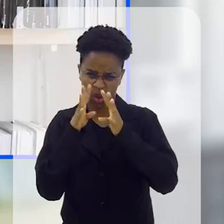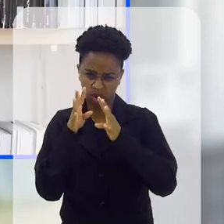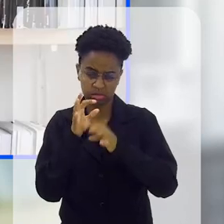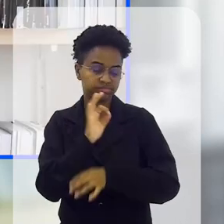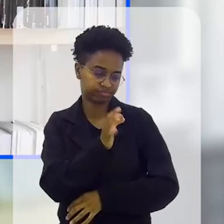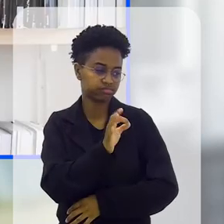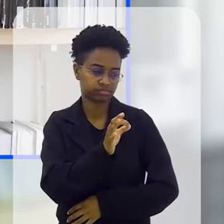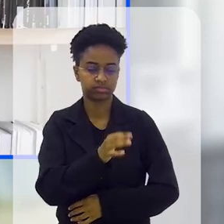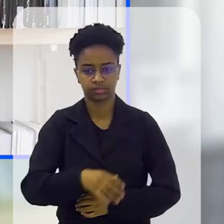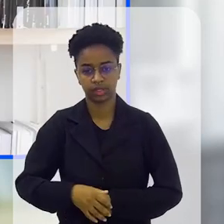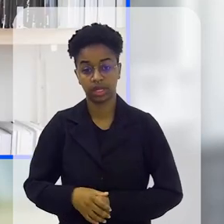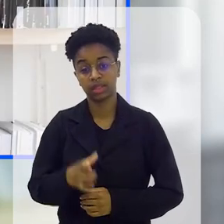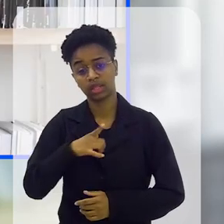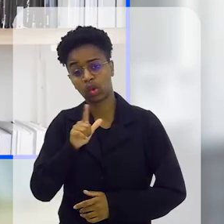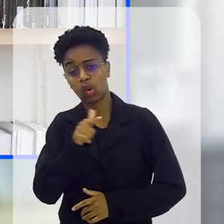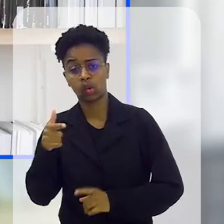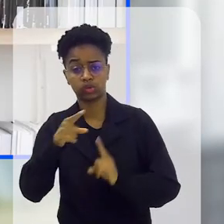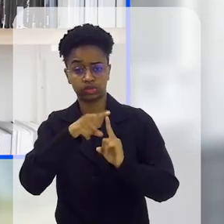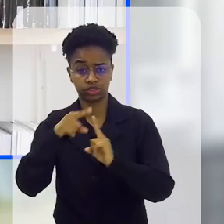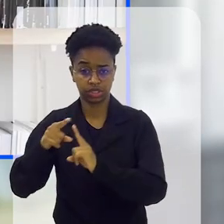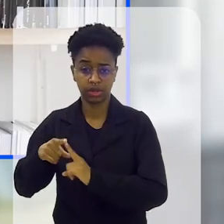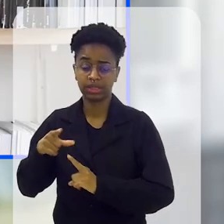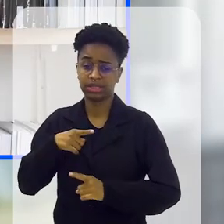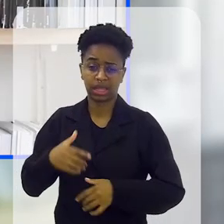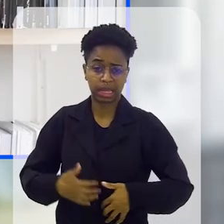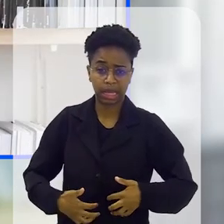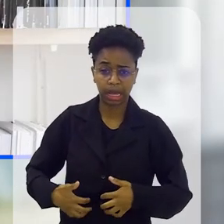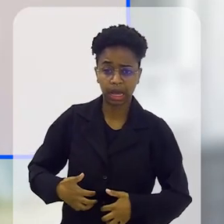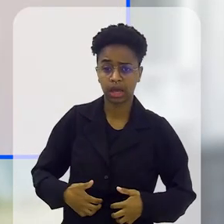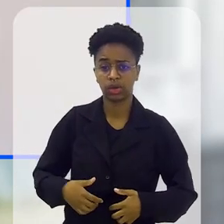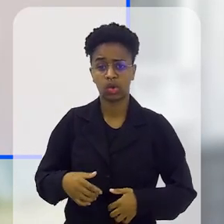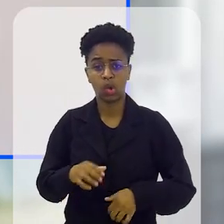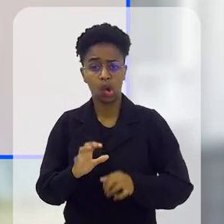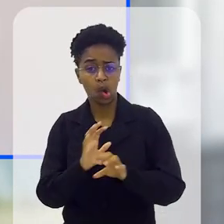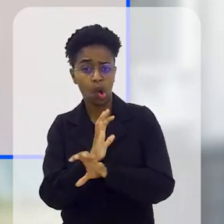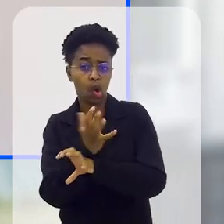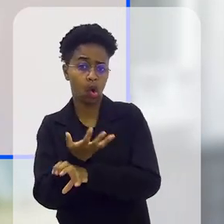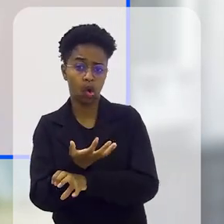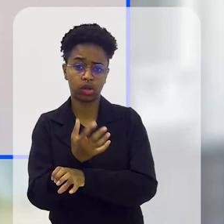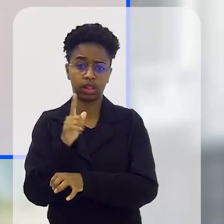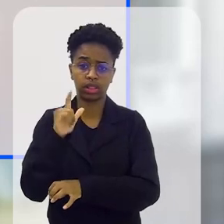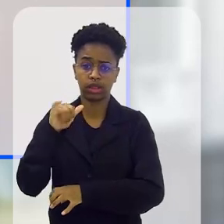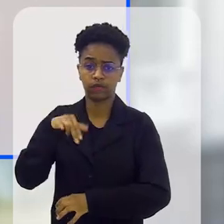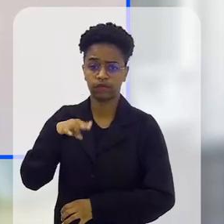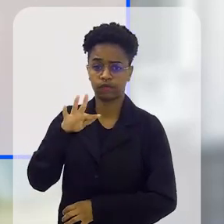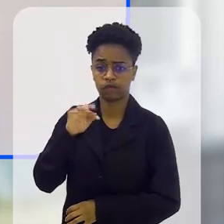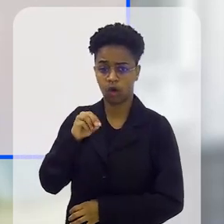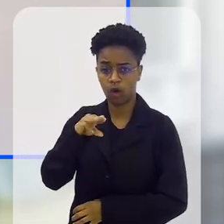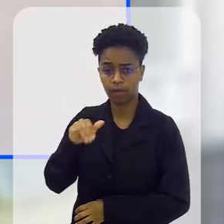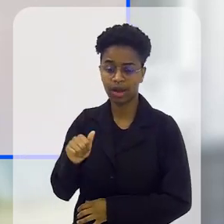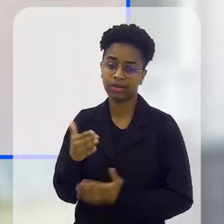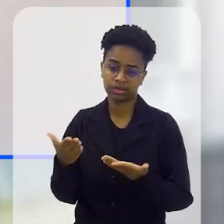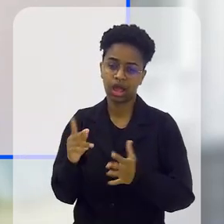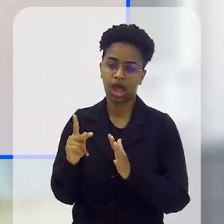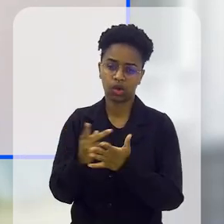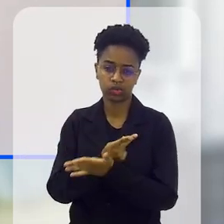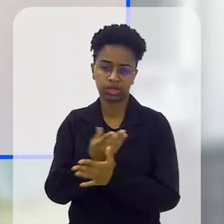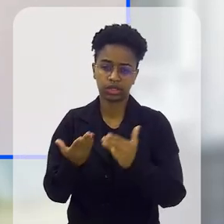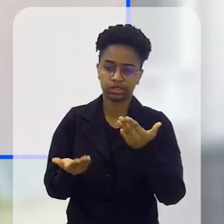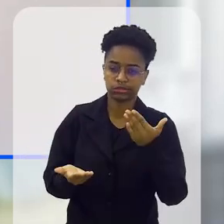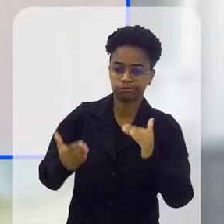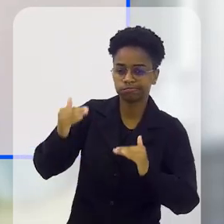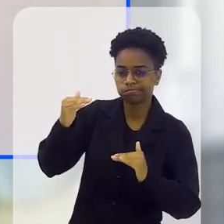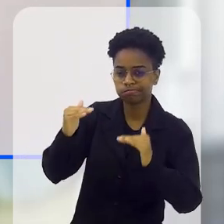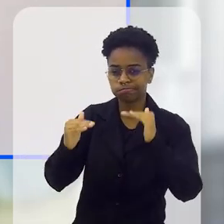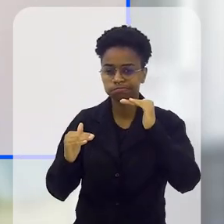Aleatória, rondônica, assim. Exatamente, os outros tipos de tumores, tumores abdominais, tumores ósseos, linfomas, e aí eles vêm de uma forma um